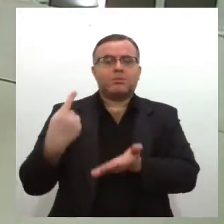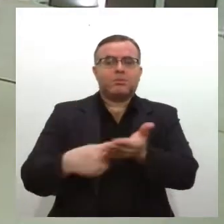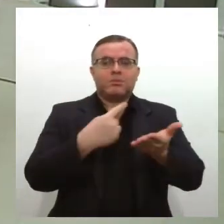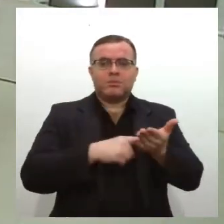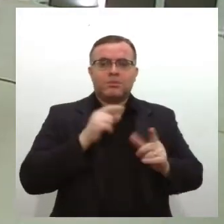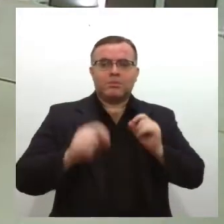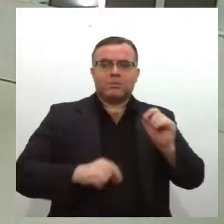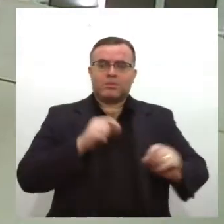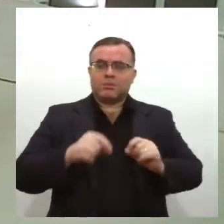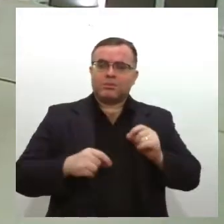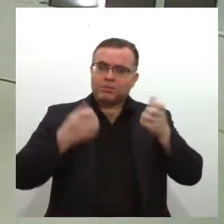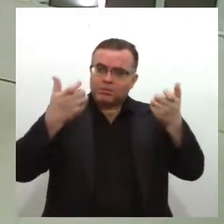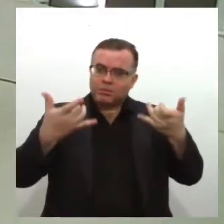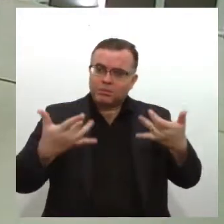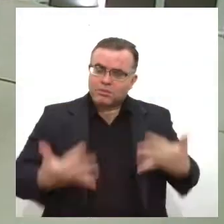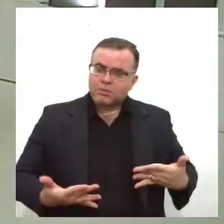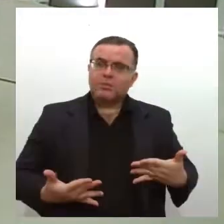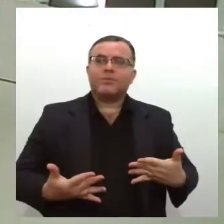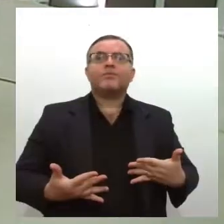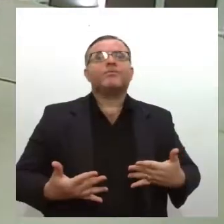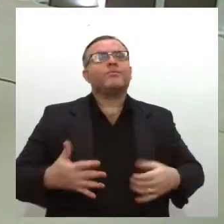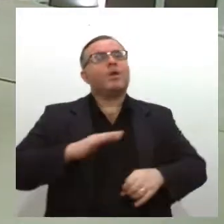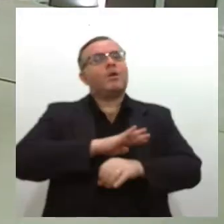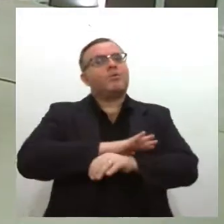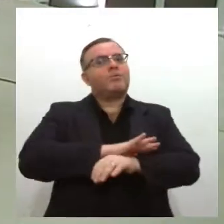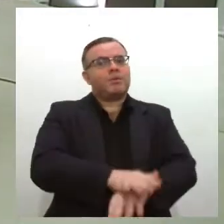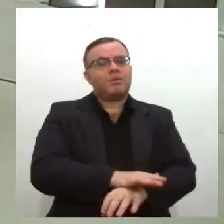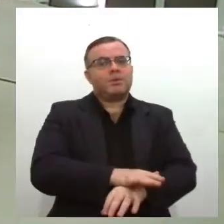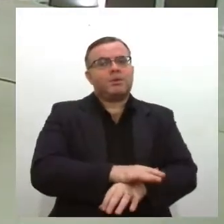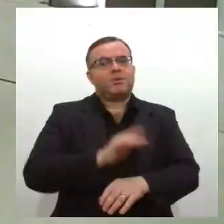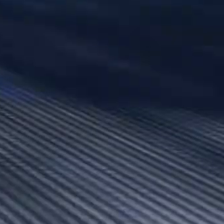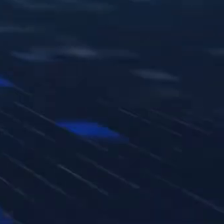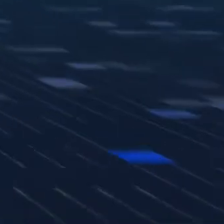sobre o feminismo negro. Jornal da Alese volta já.